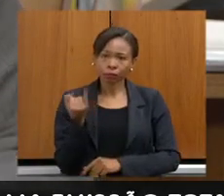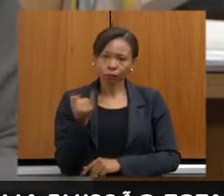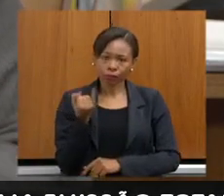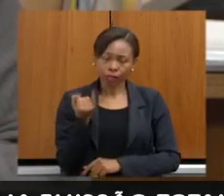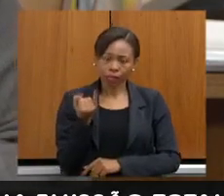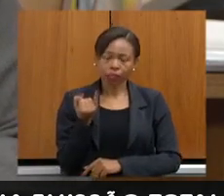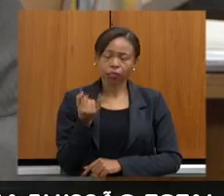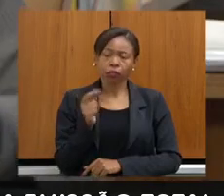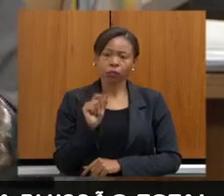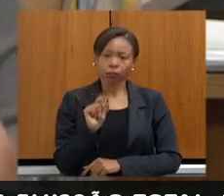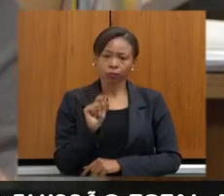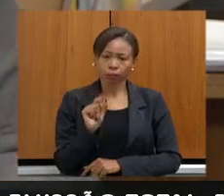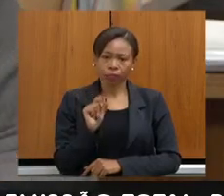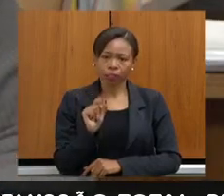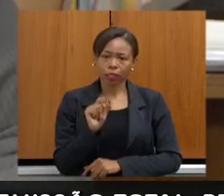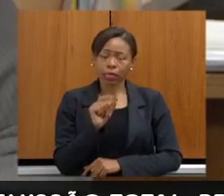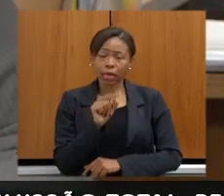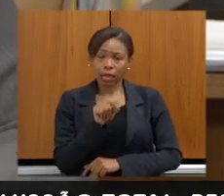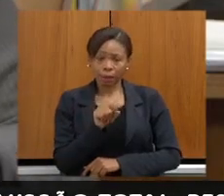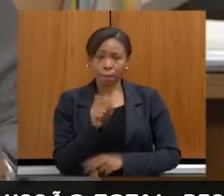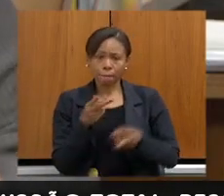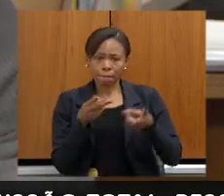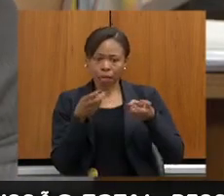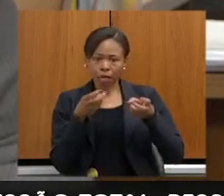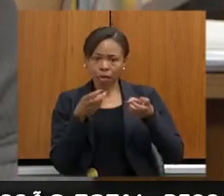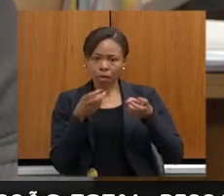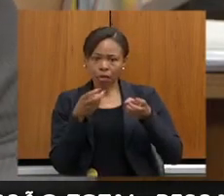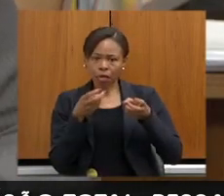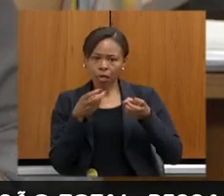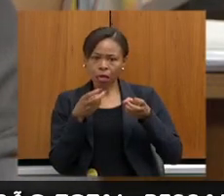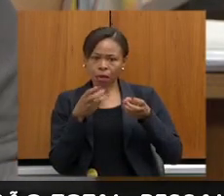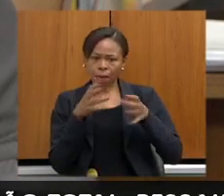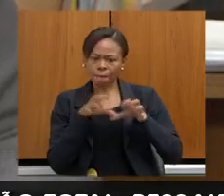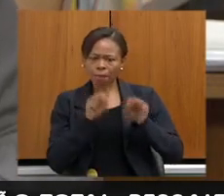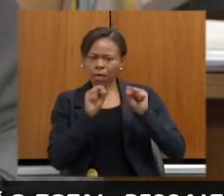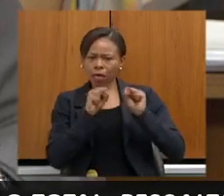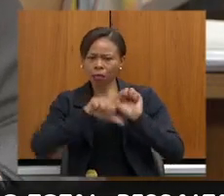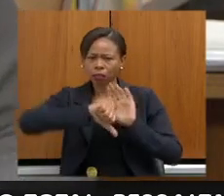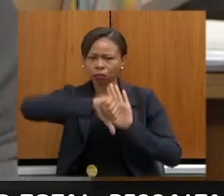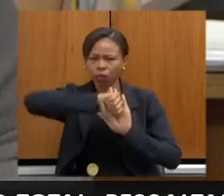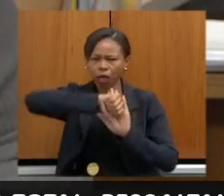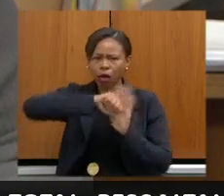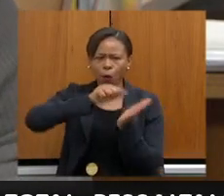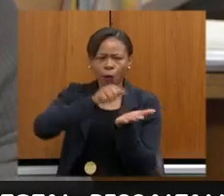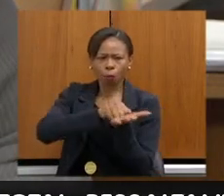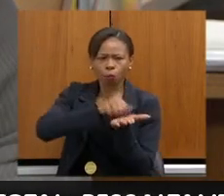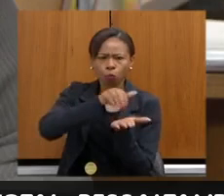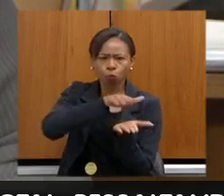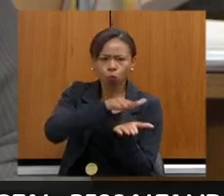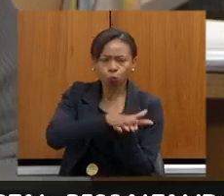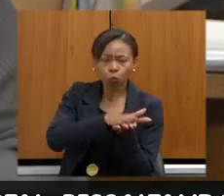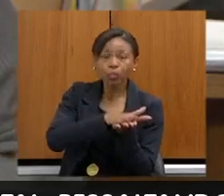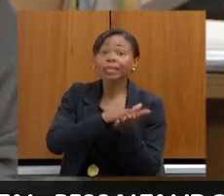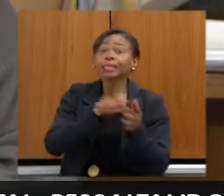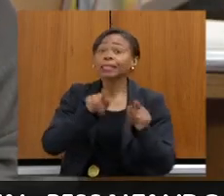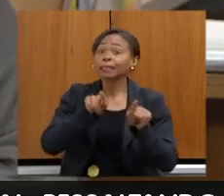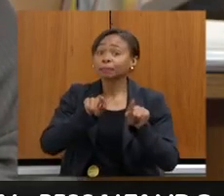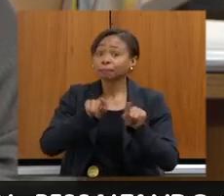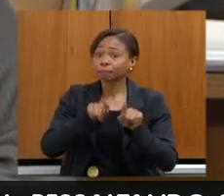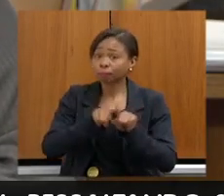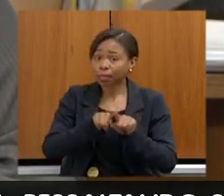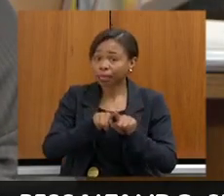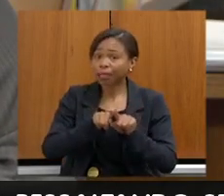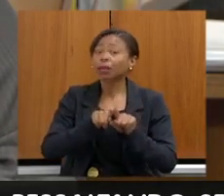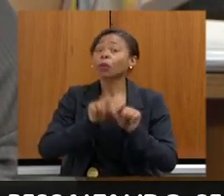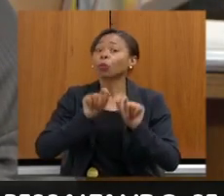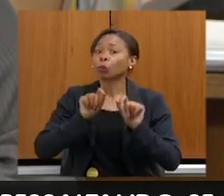àquela infração ambiental, registrar a multa, são as ações de prevenção que